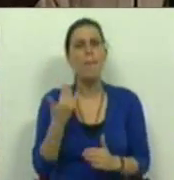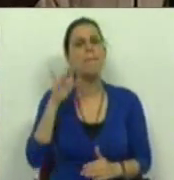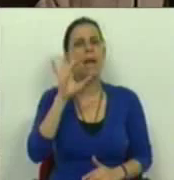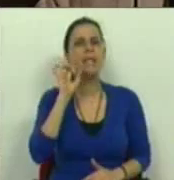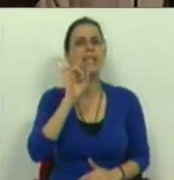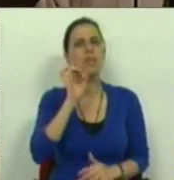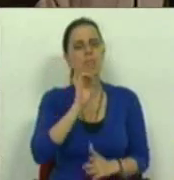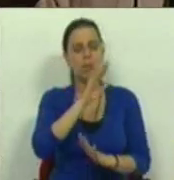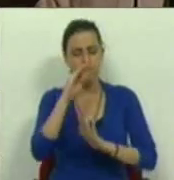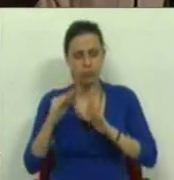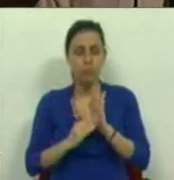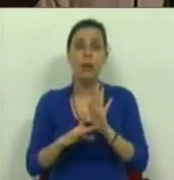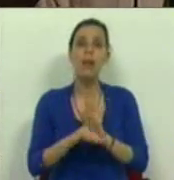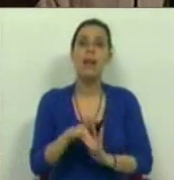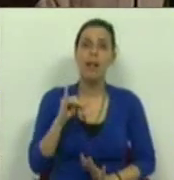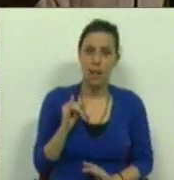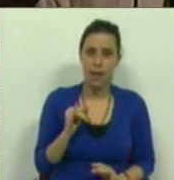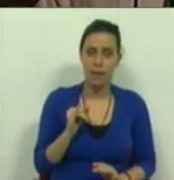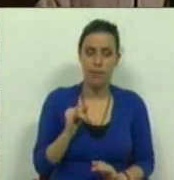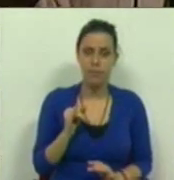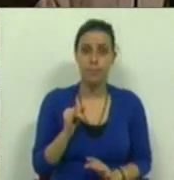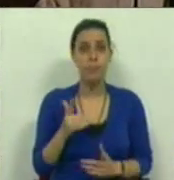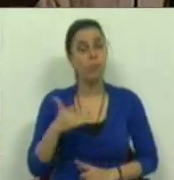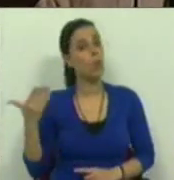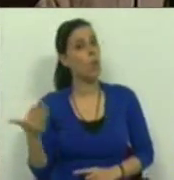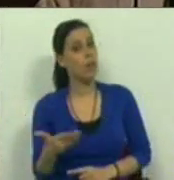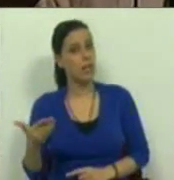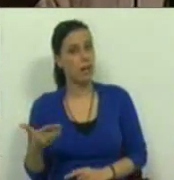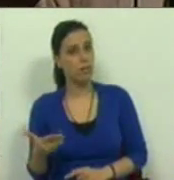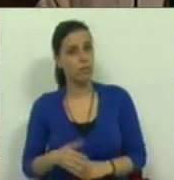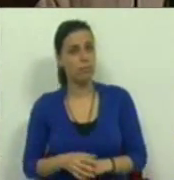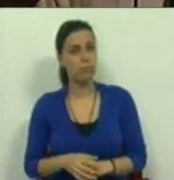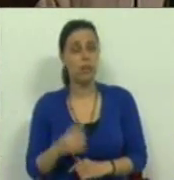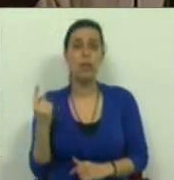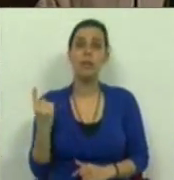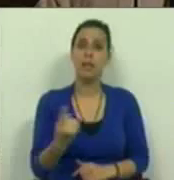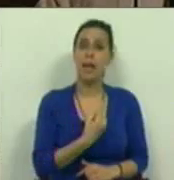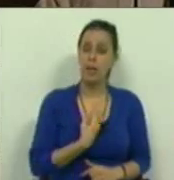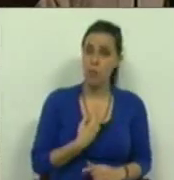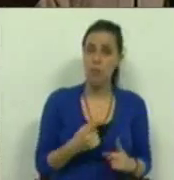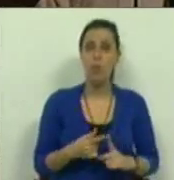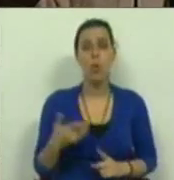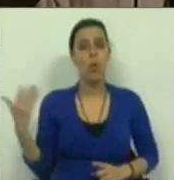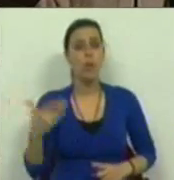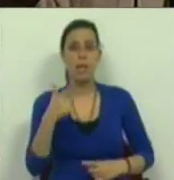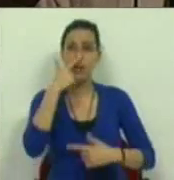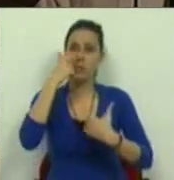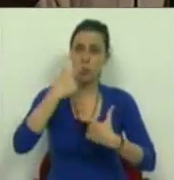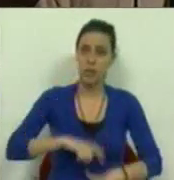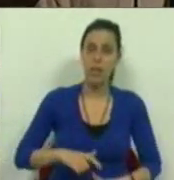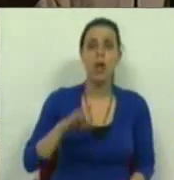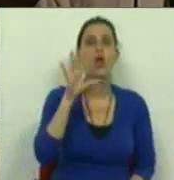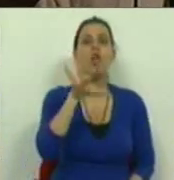mais importante consagrar na legislação. O direito de cada um, o direito do cidadão,